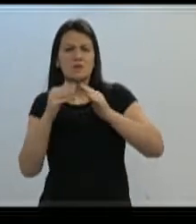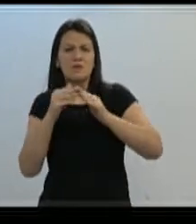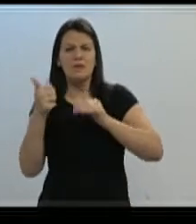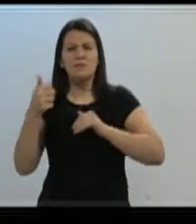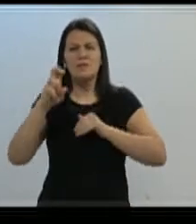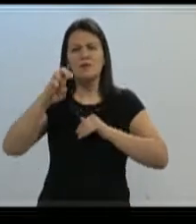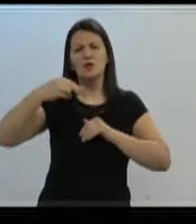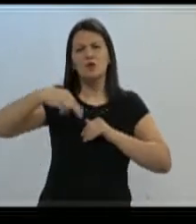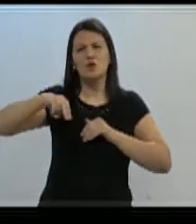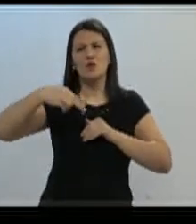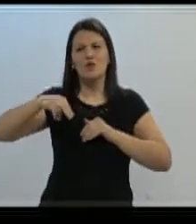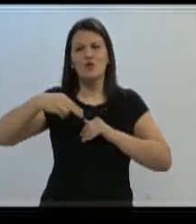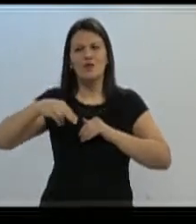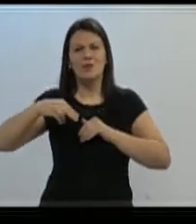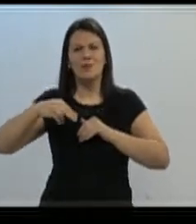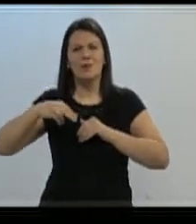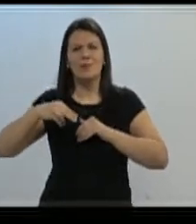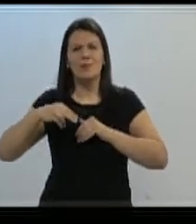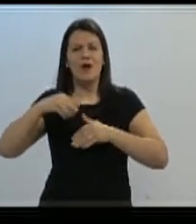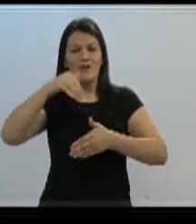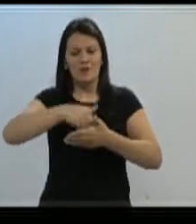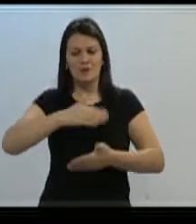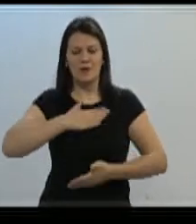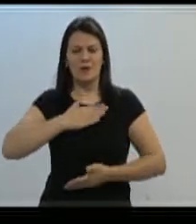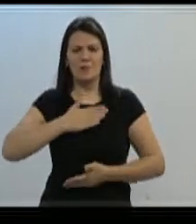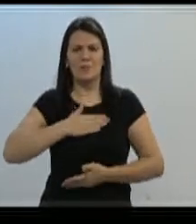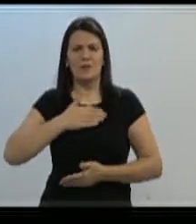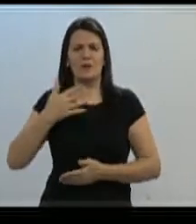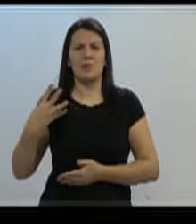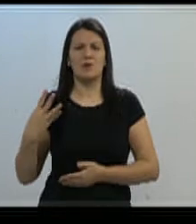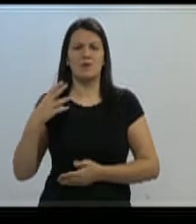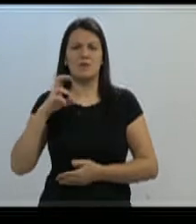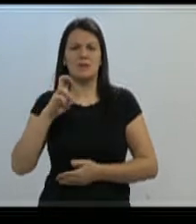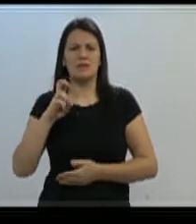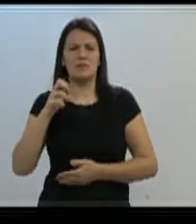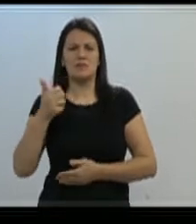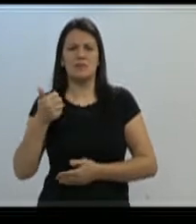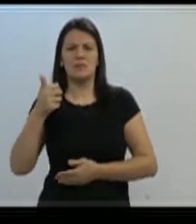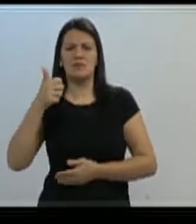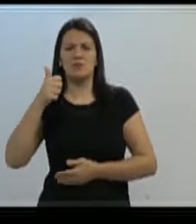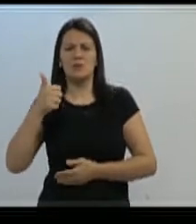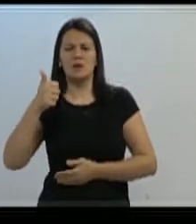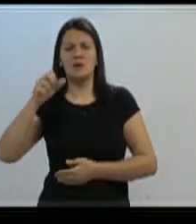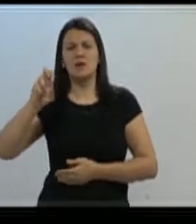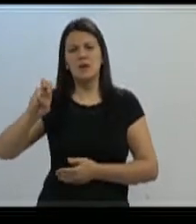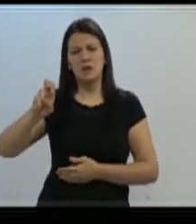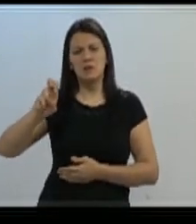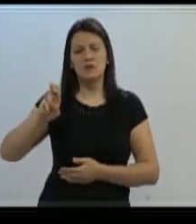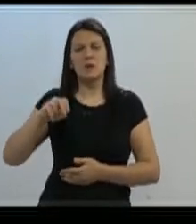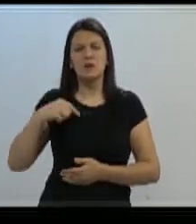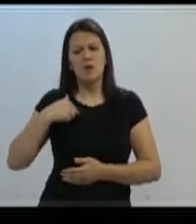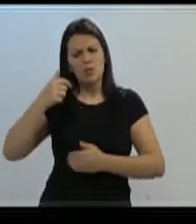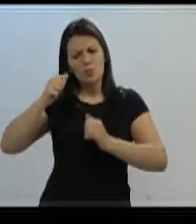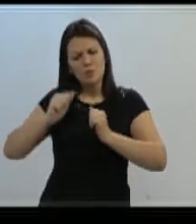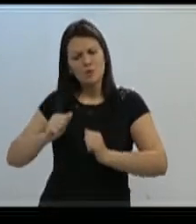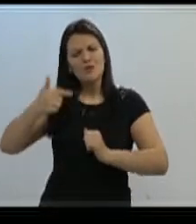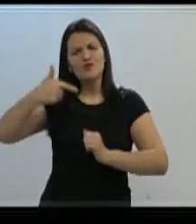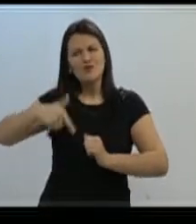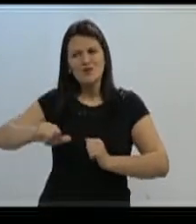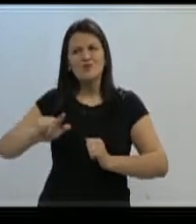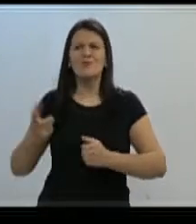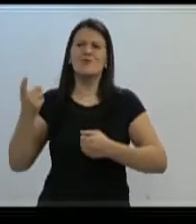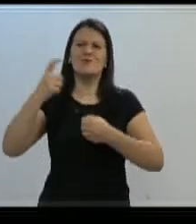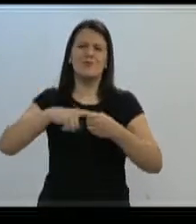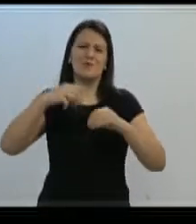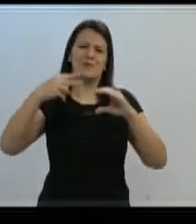para digitar o 45115 na UNA e nos dar essa possibilidade de retornar à Câmara para continuarmos o nosso trabalho